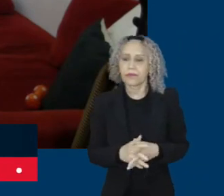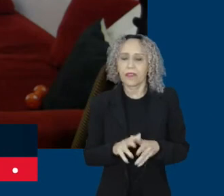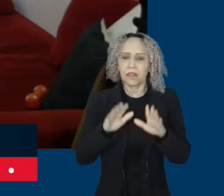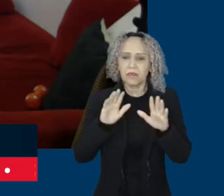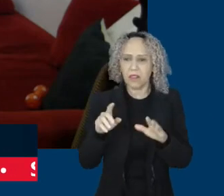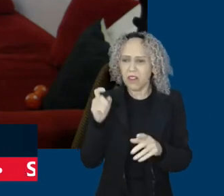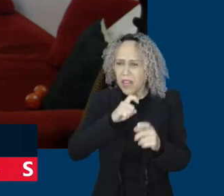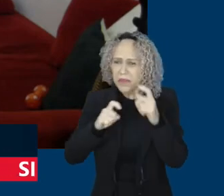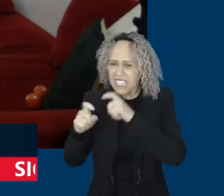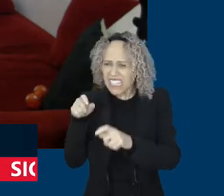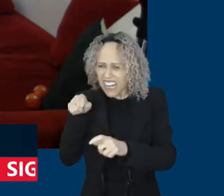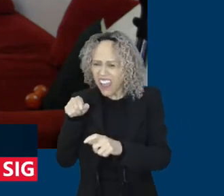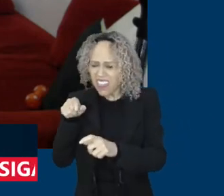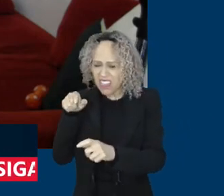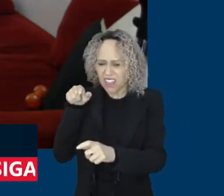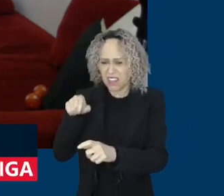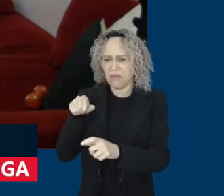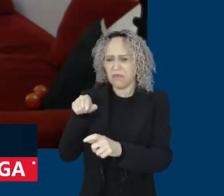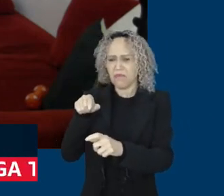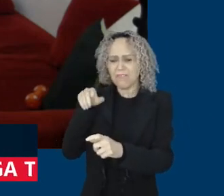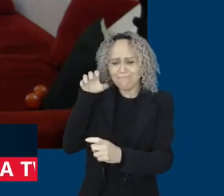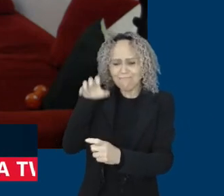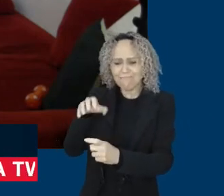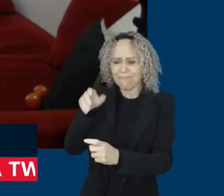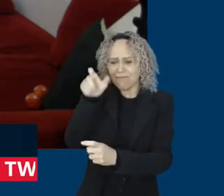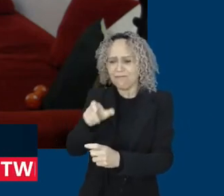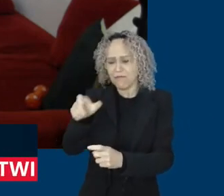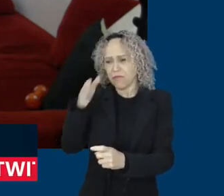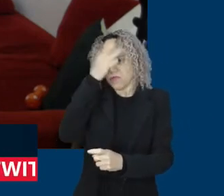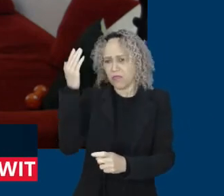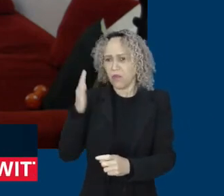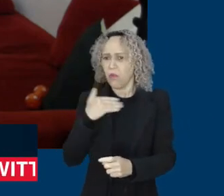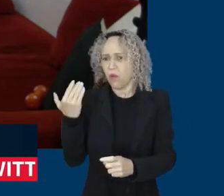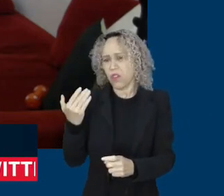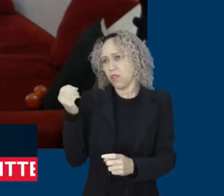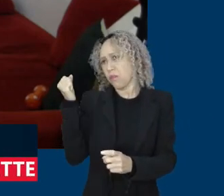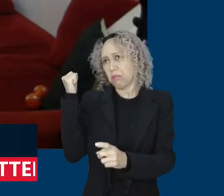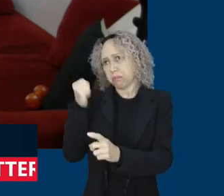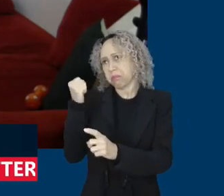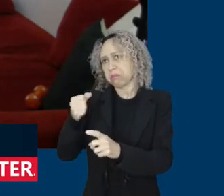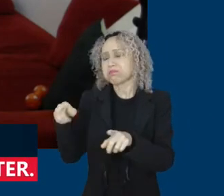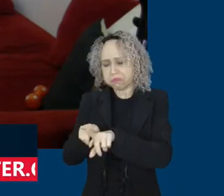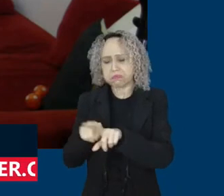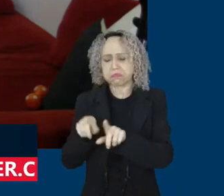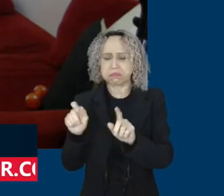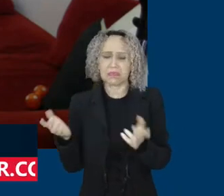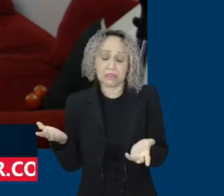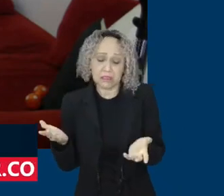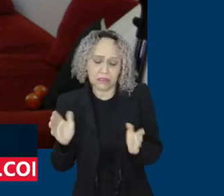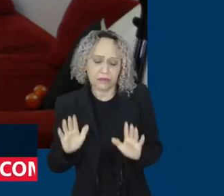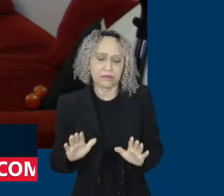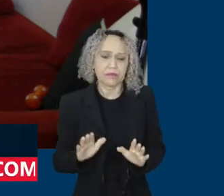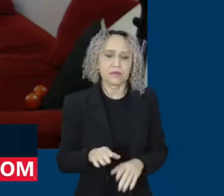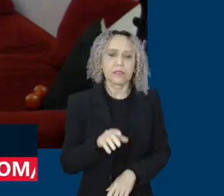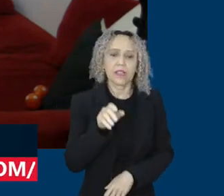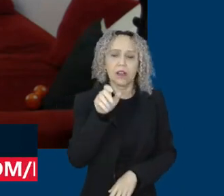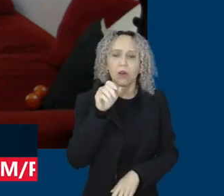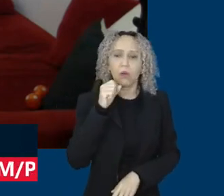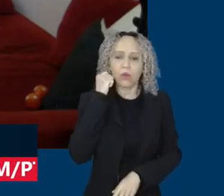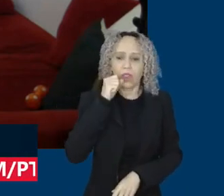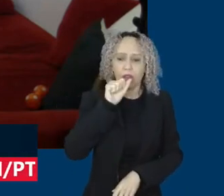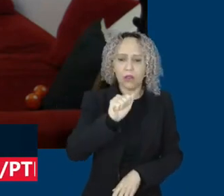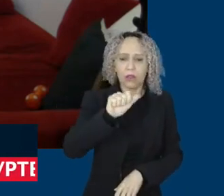uma pessoa. Na mesma linha, os senadores Paulo Paim, Rogério Carvalho e Humberto Costa também falaram sobre esse assunto aí,